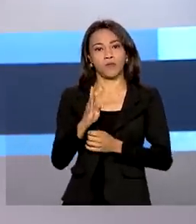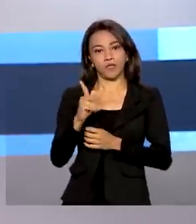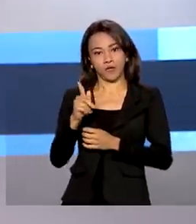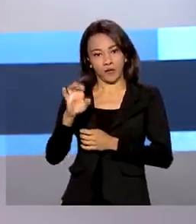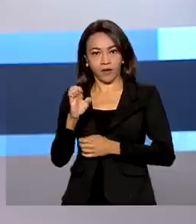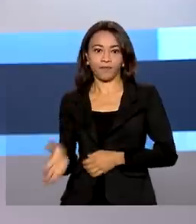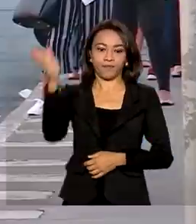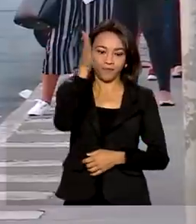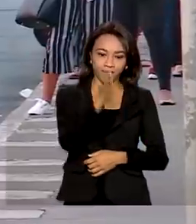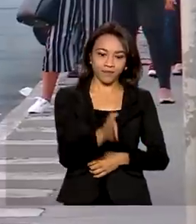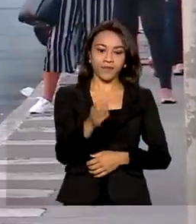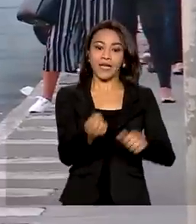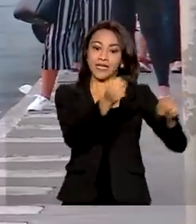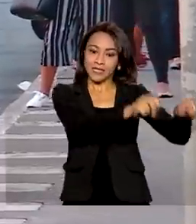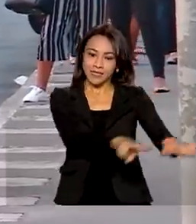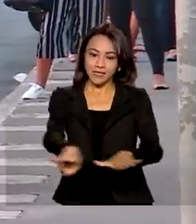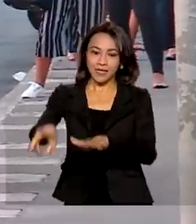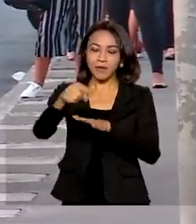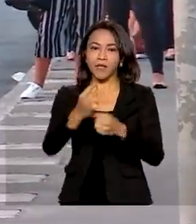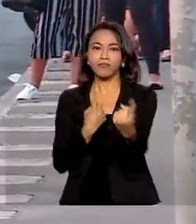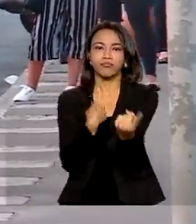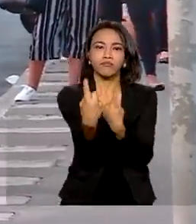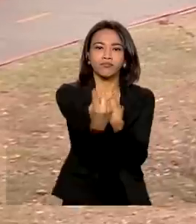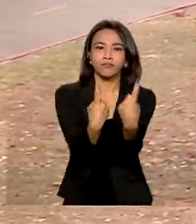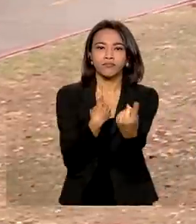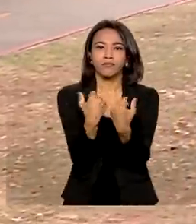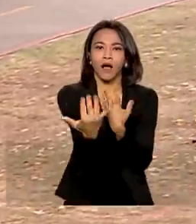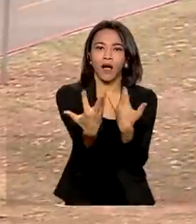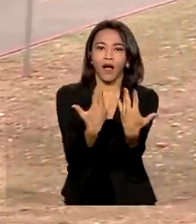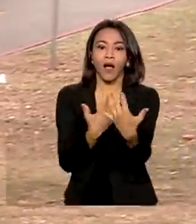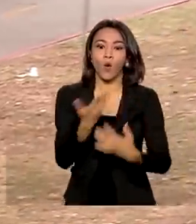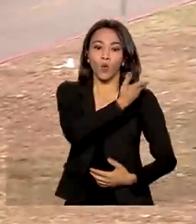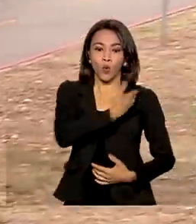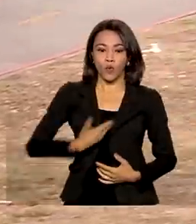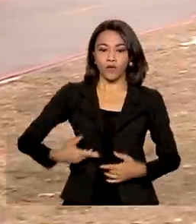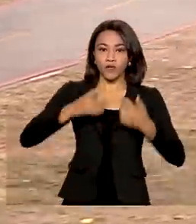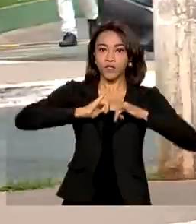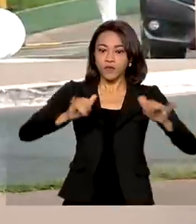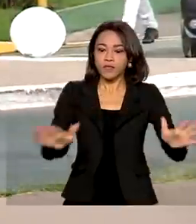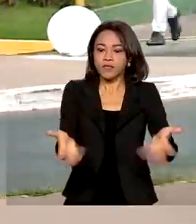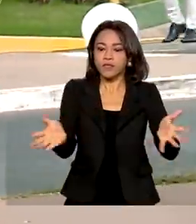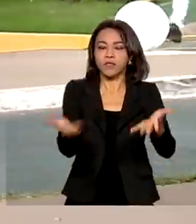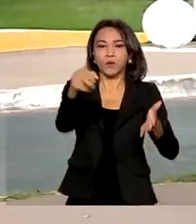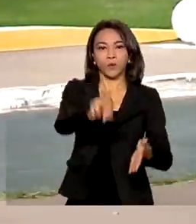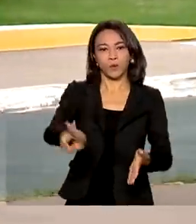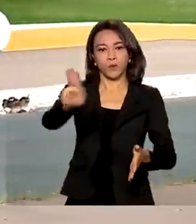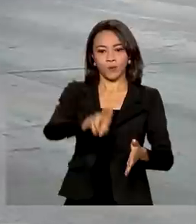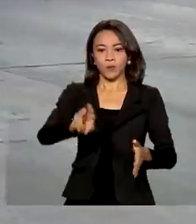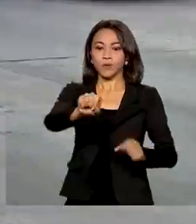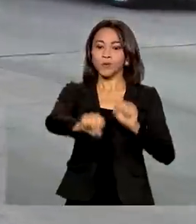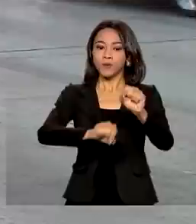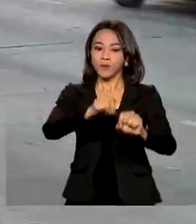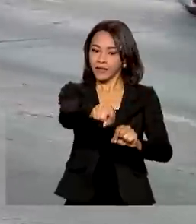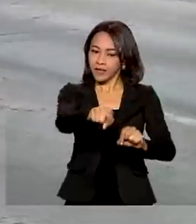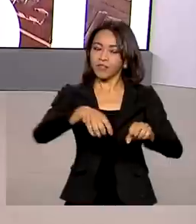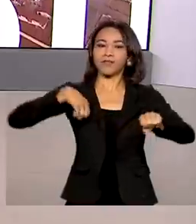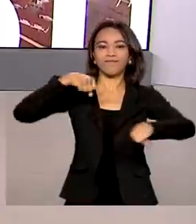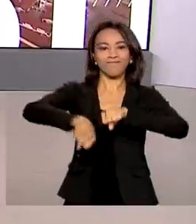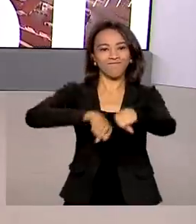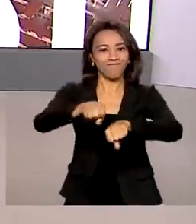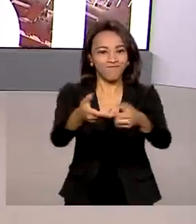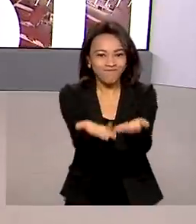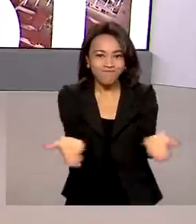ainda, na Semana da Mobilidade Urbana, governo lança uma campanha para incentivar o uso de transportes alternativos.